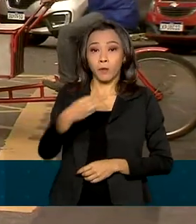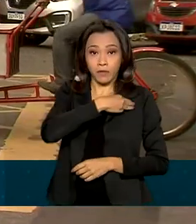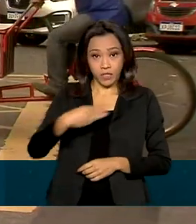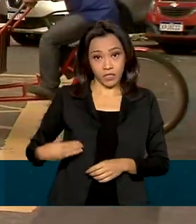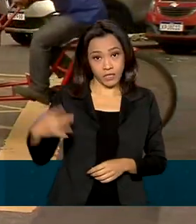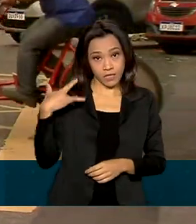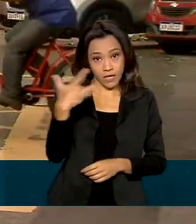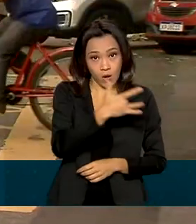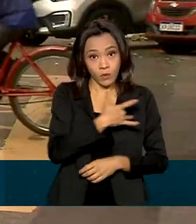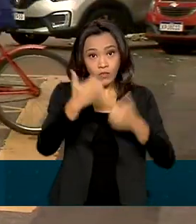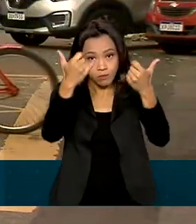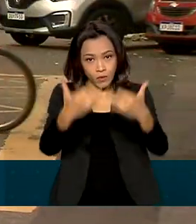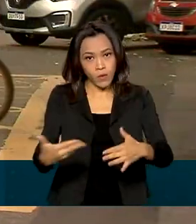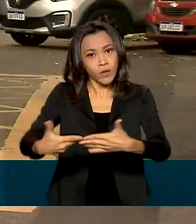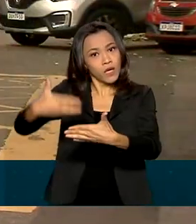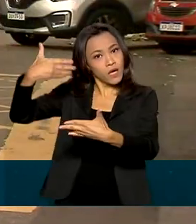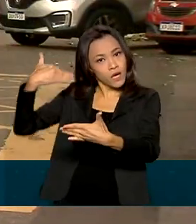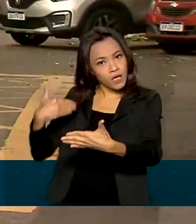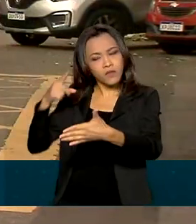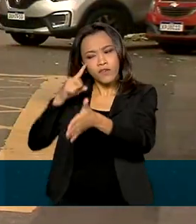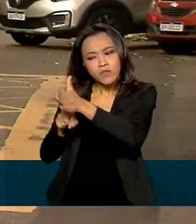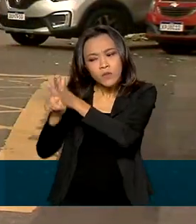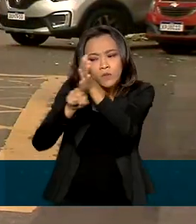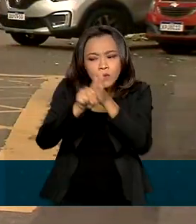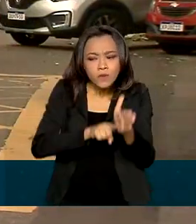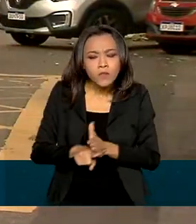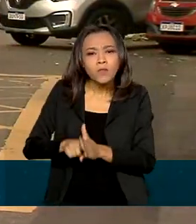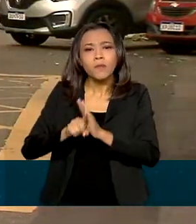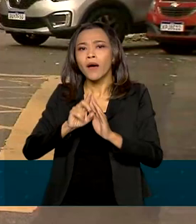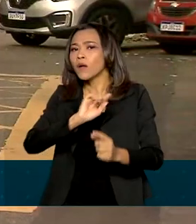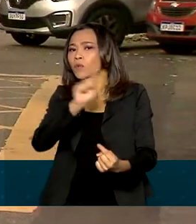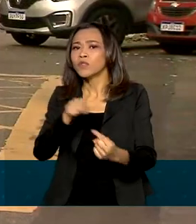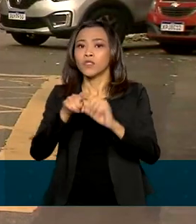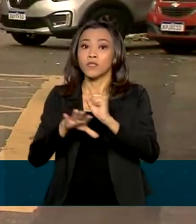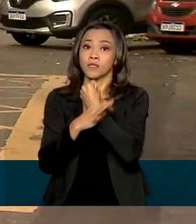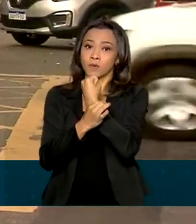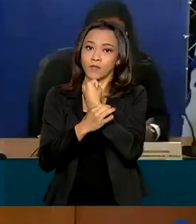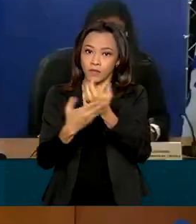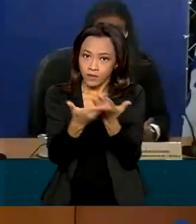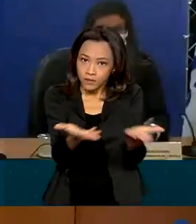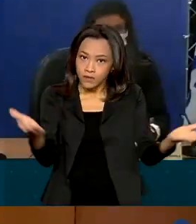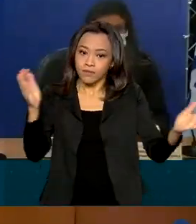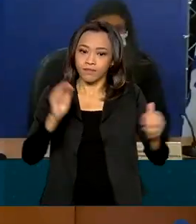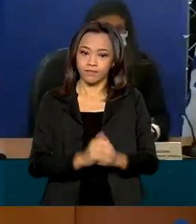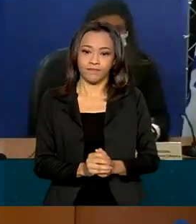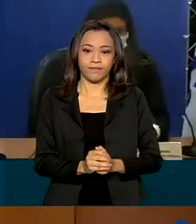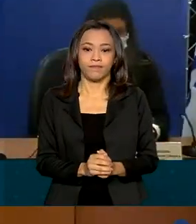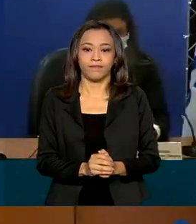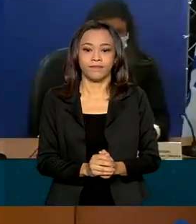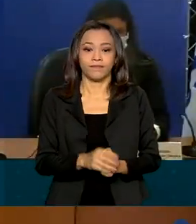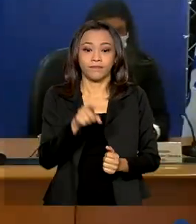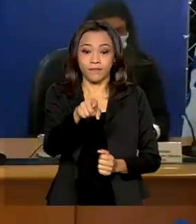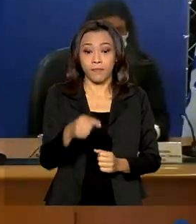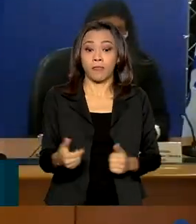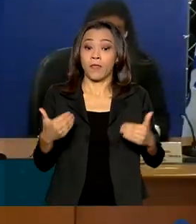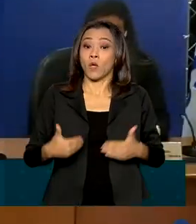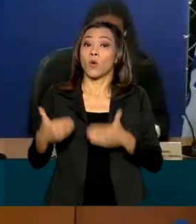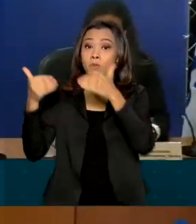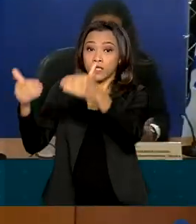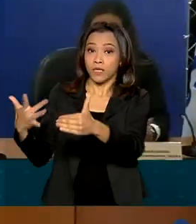disse que foi feito um estudo para garantir a segurança dos atletas. Vamos ver. O ministério da saúde